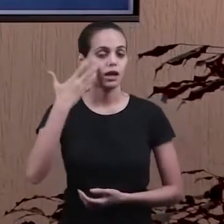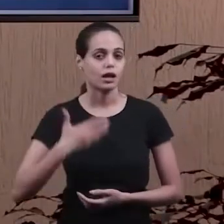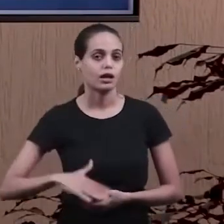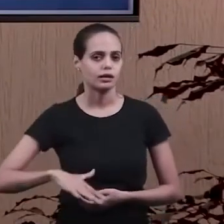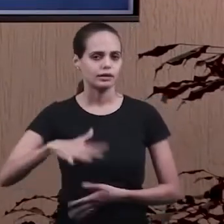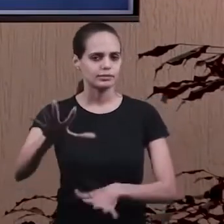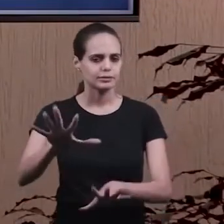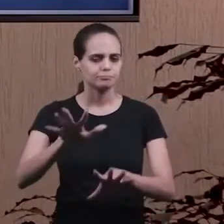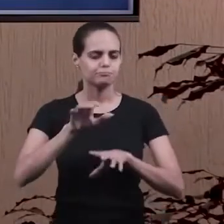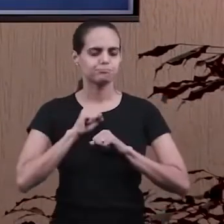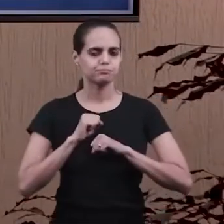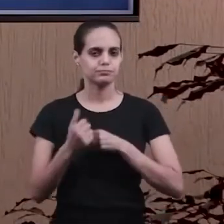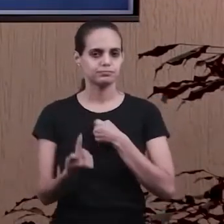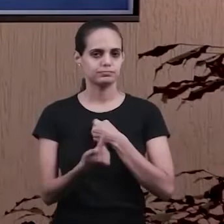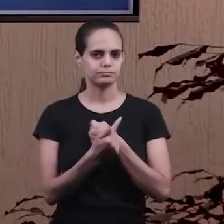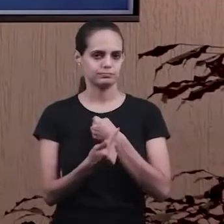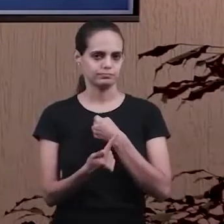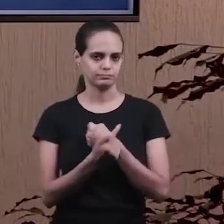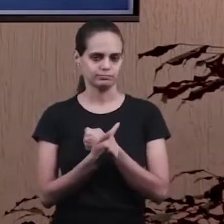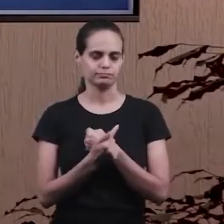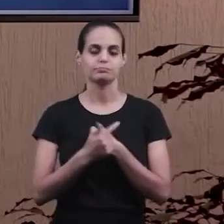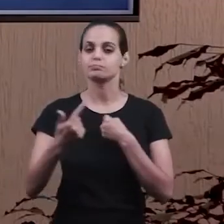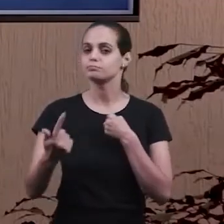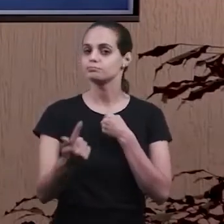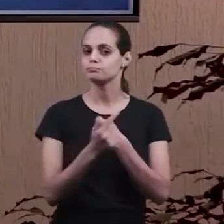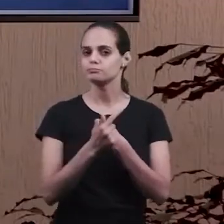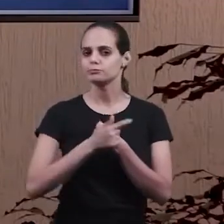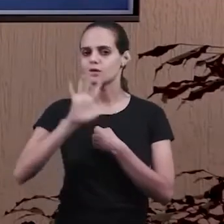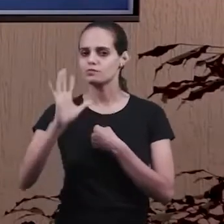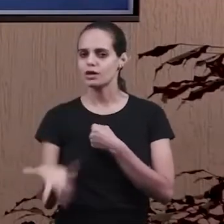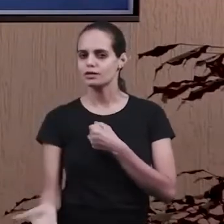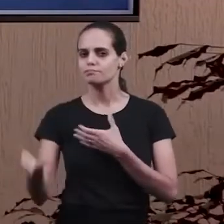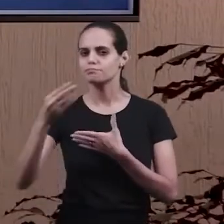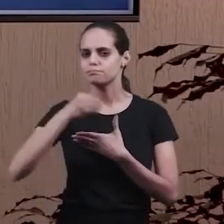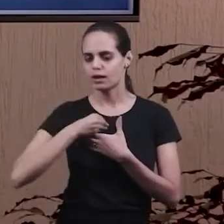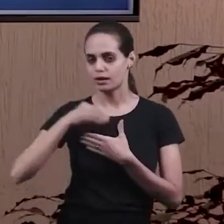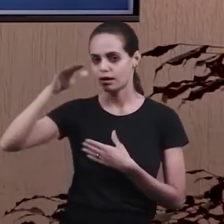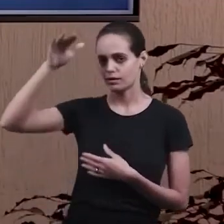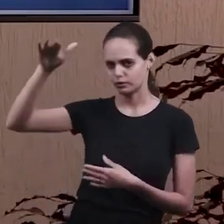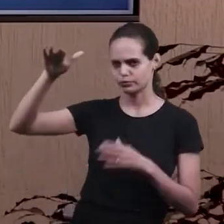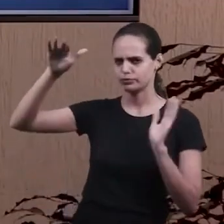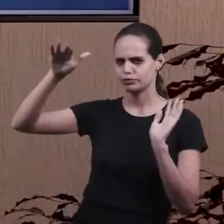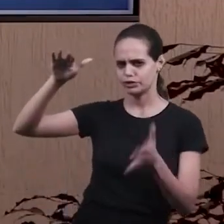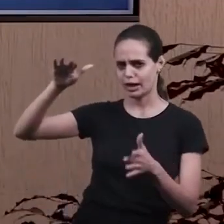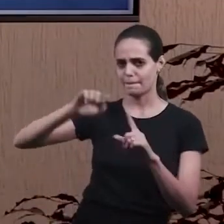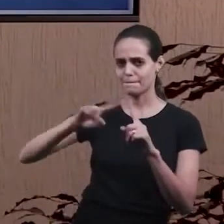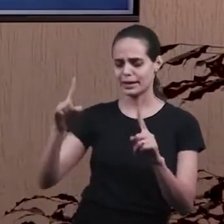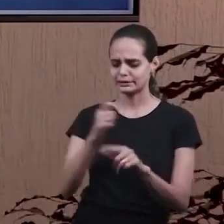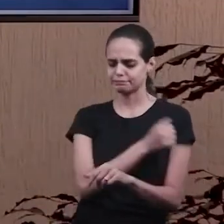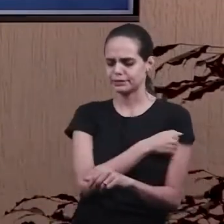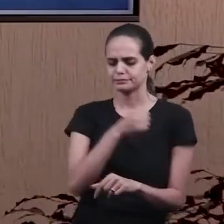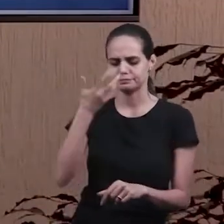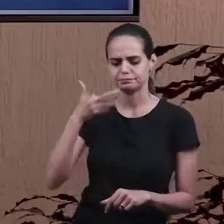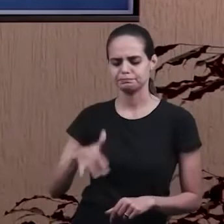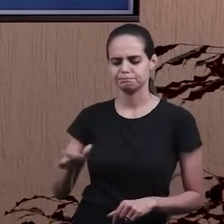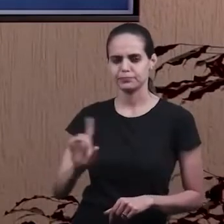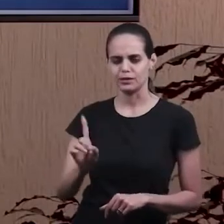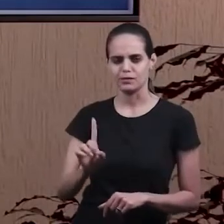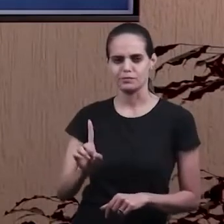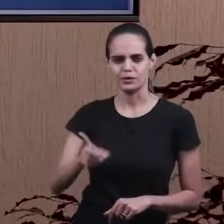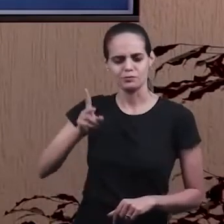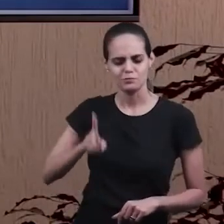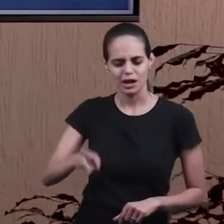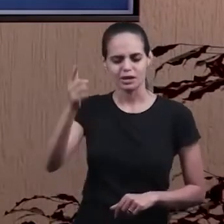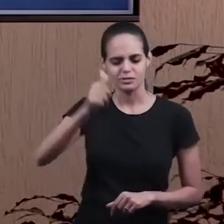adquirindo essa função. Então, essa função já está internalizada em nós adultos, não na criança. Então, essa repetição